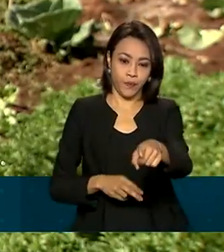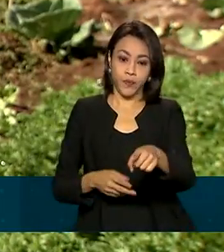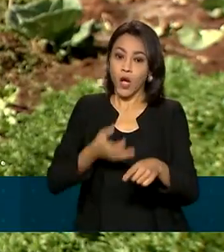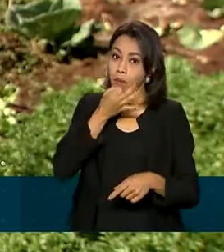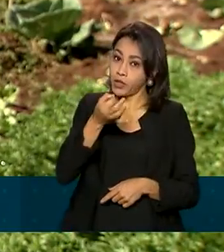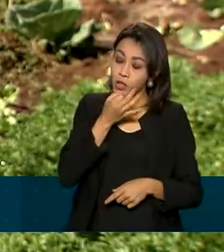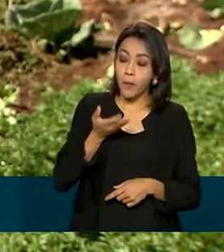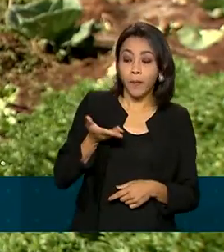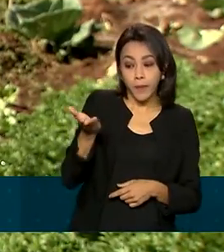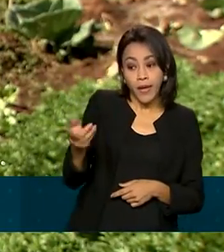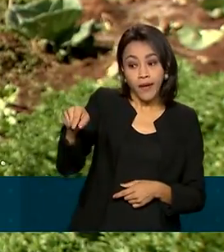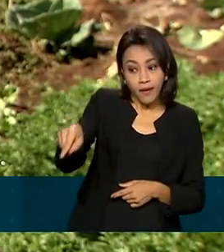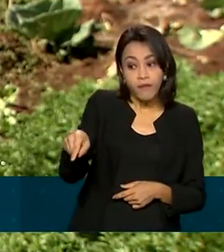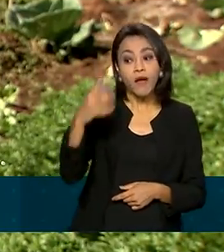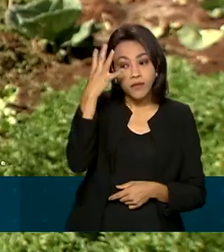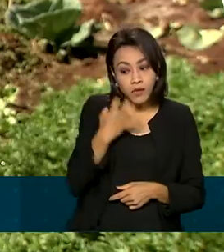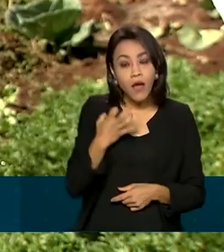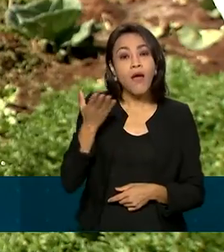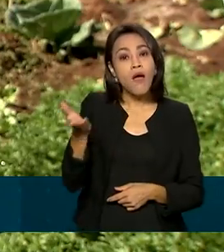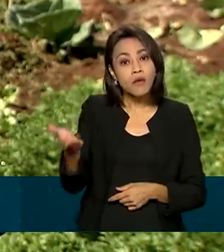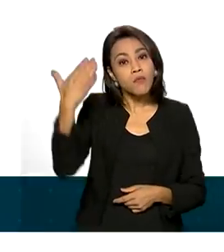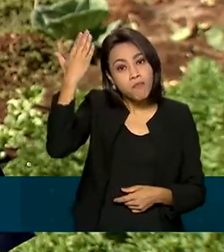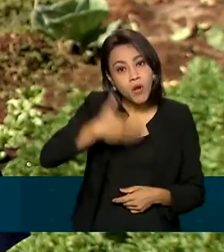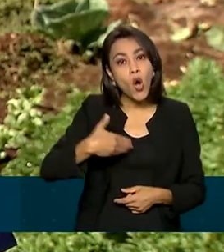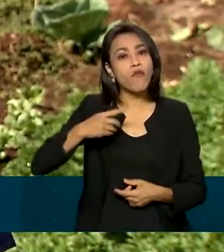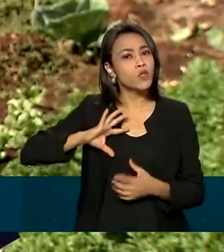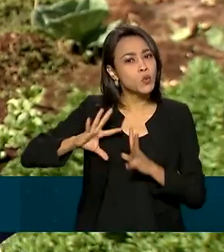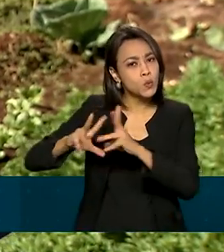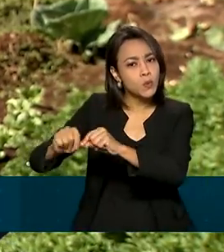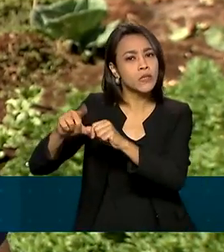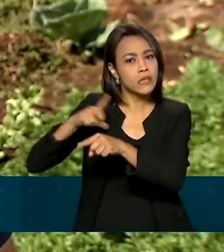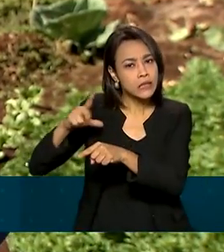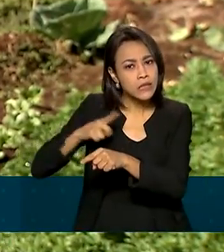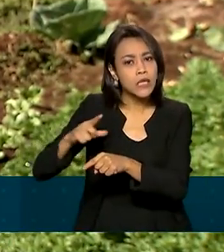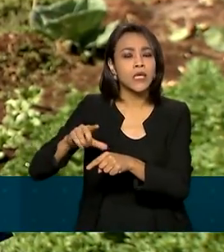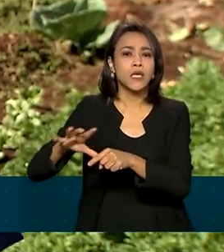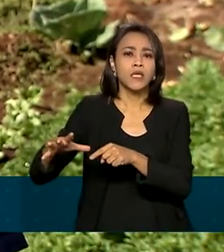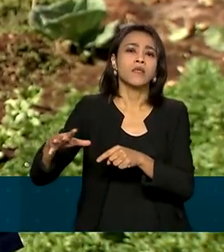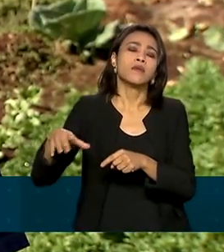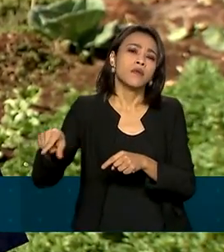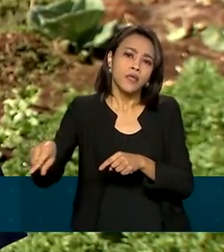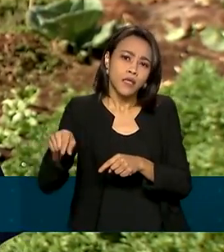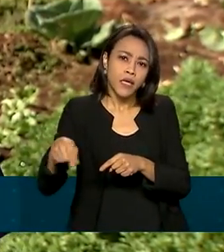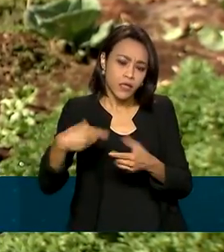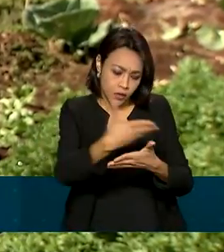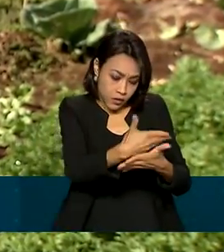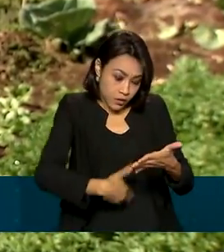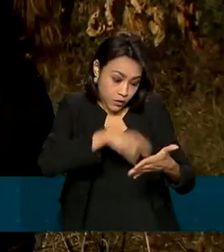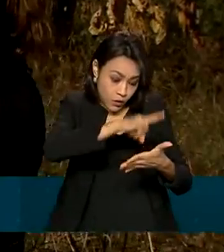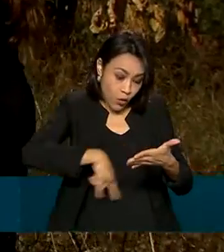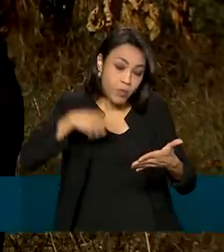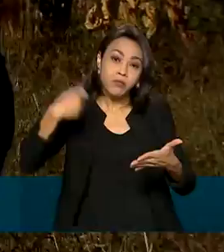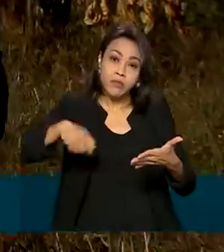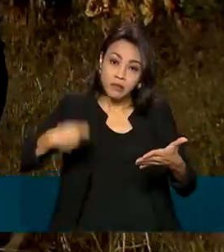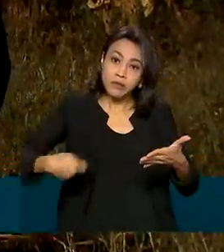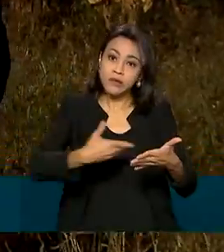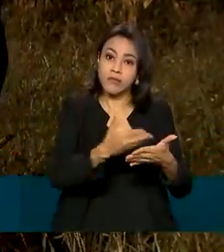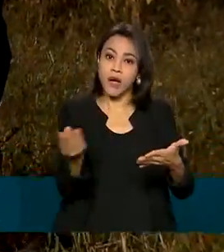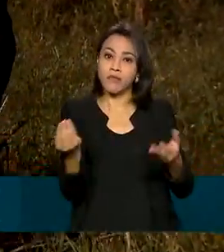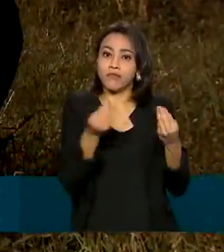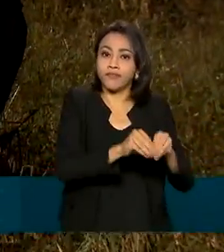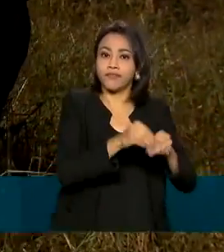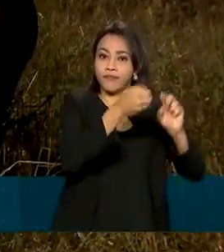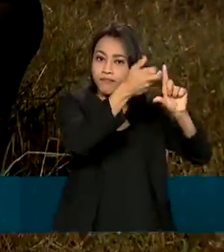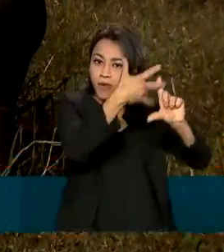esses agricultores é que levem isso muito a sério, que comprovem tudo. Ele vai ter que estar com esses documentos em mãos. A declaração